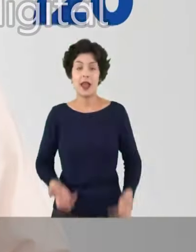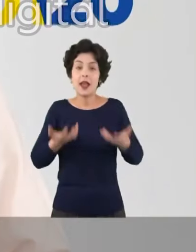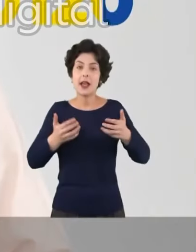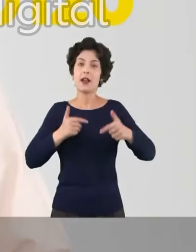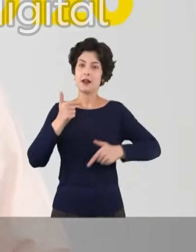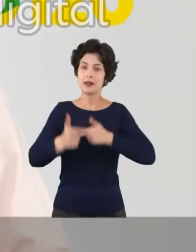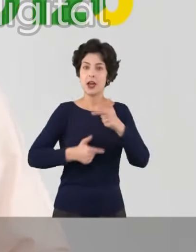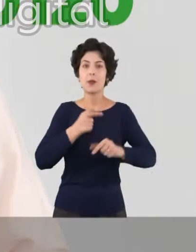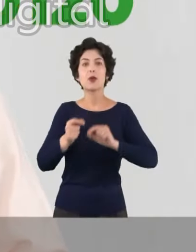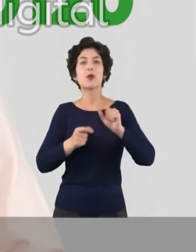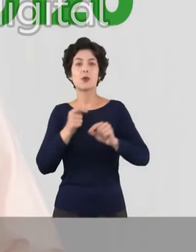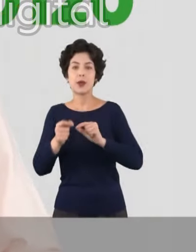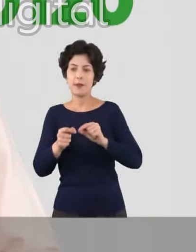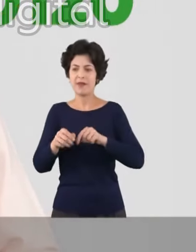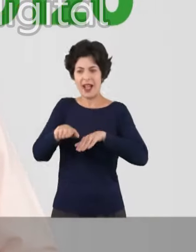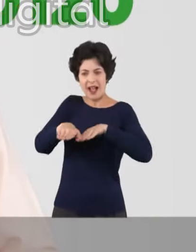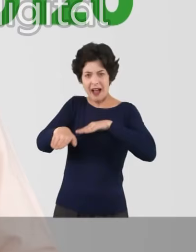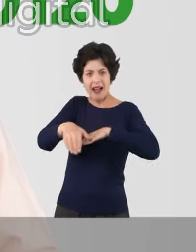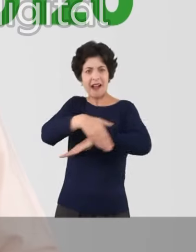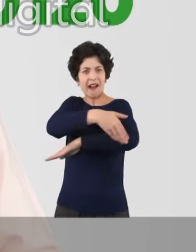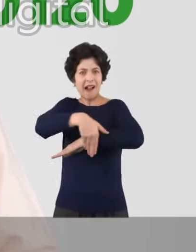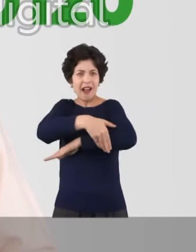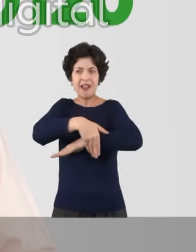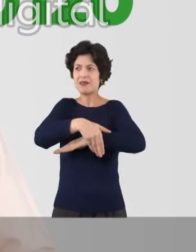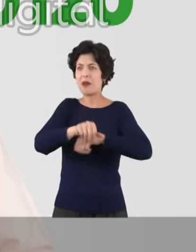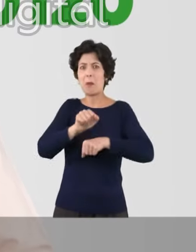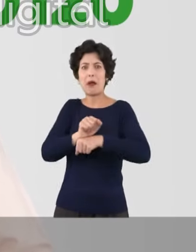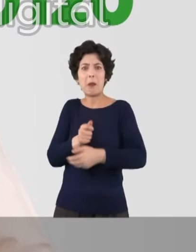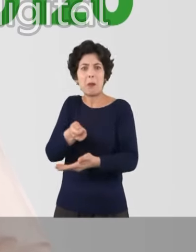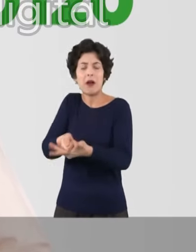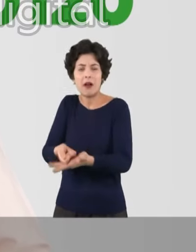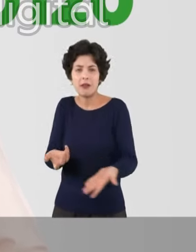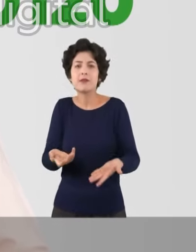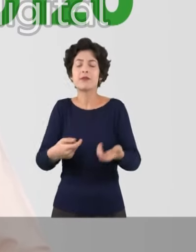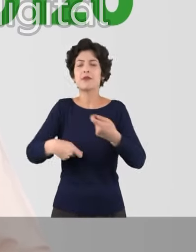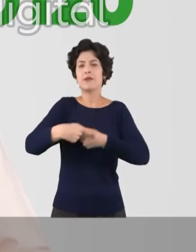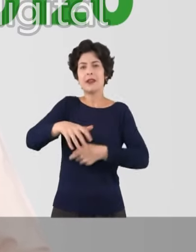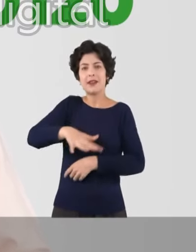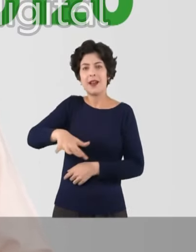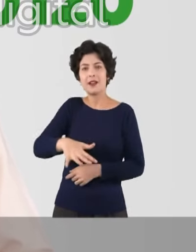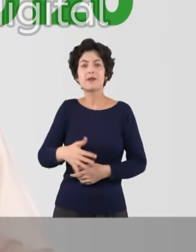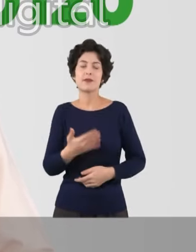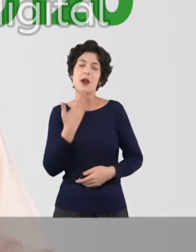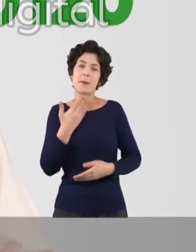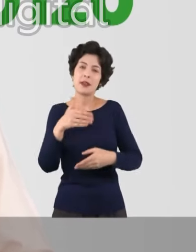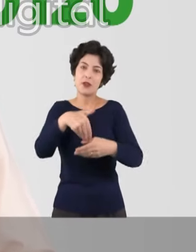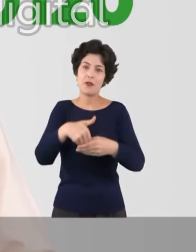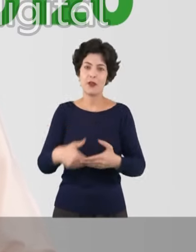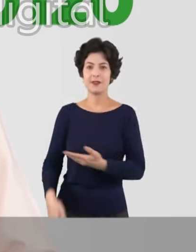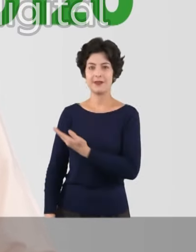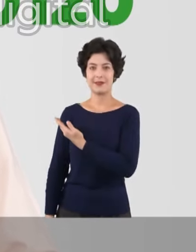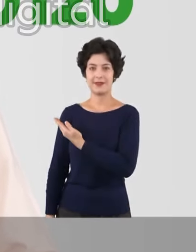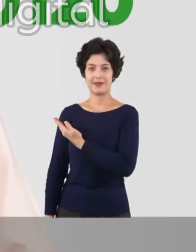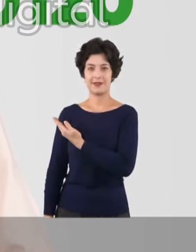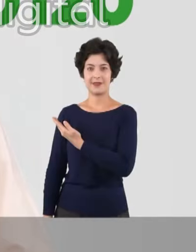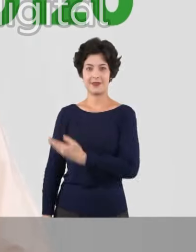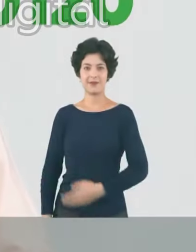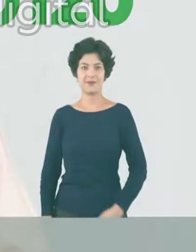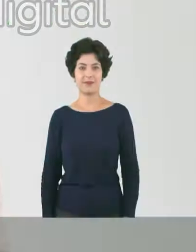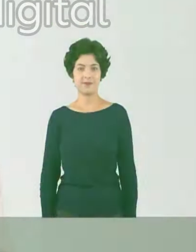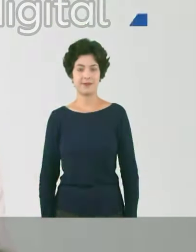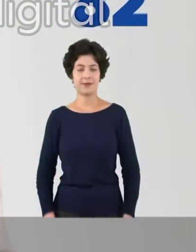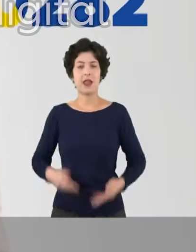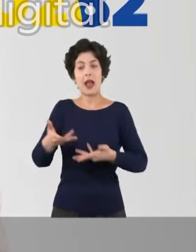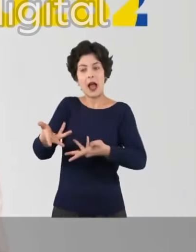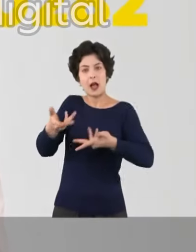Quero trabalhar pelo fim da Zona Azul, nas áreas comerciais. Peço seu voto, seu Gabim da Casa do Norte, 70 120.